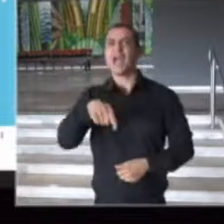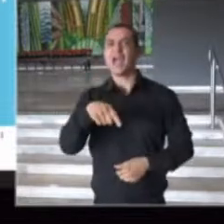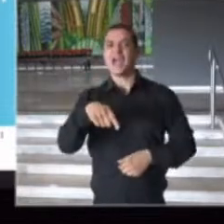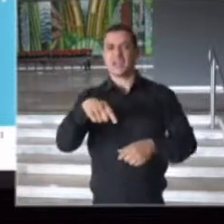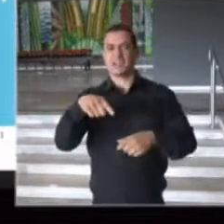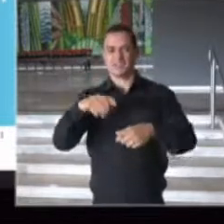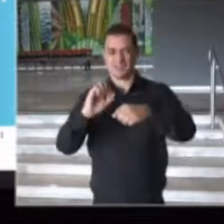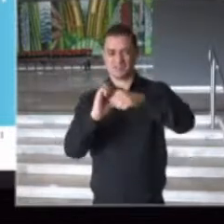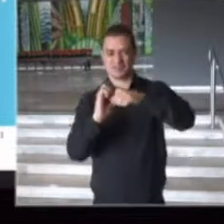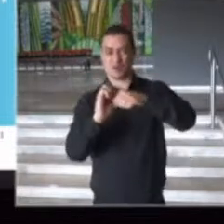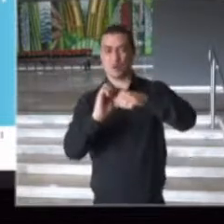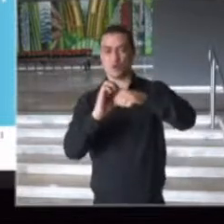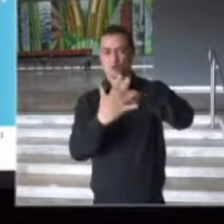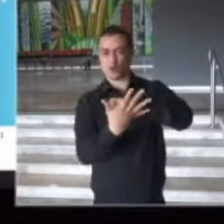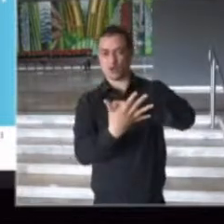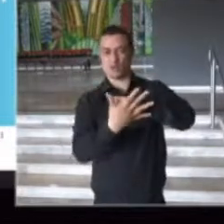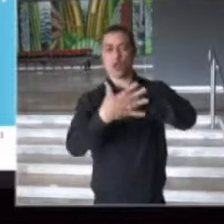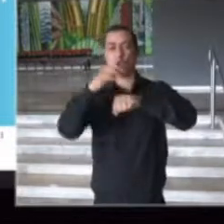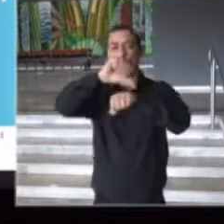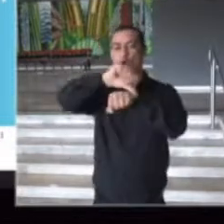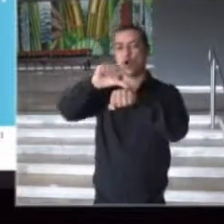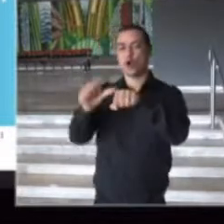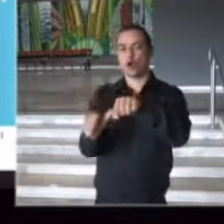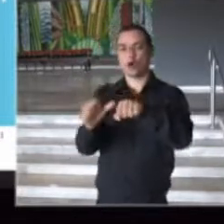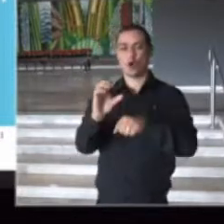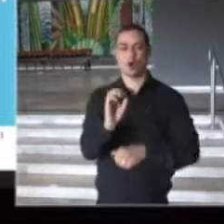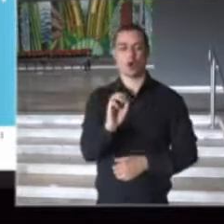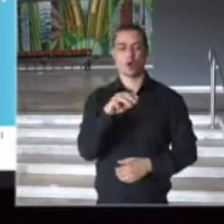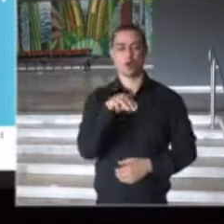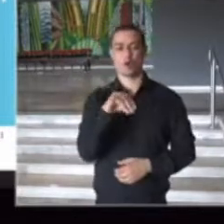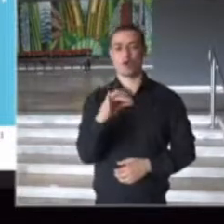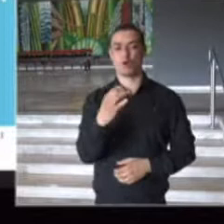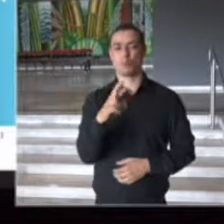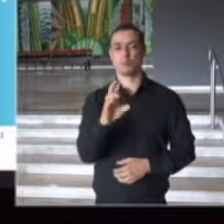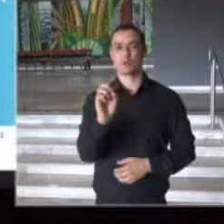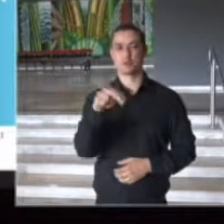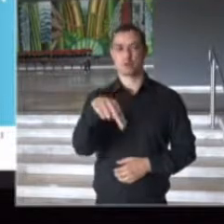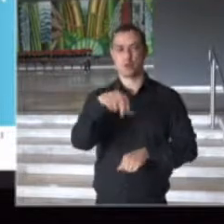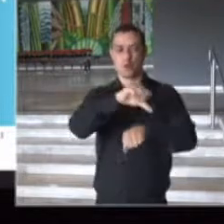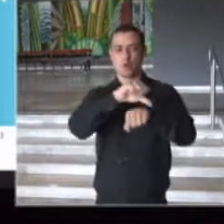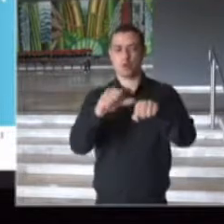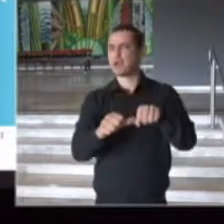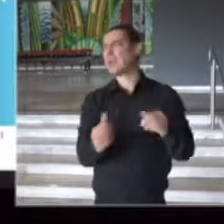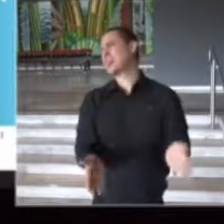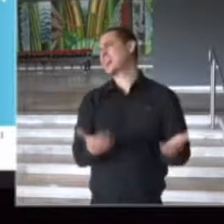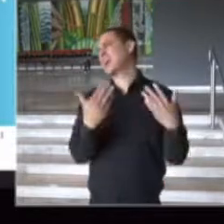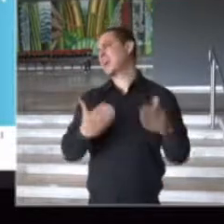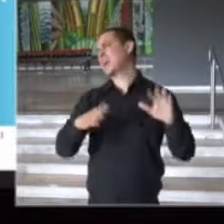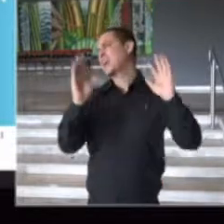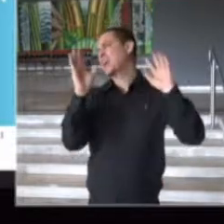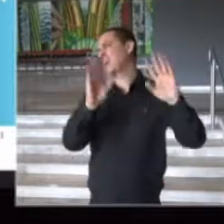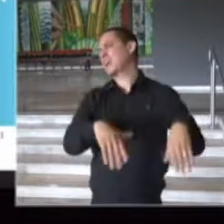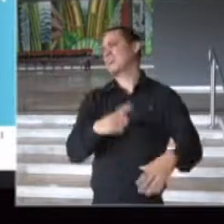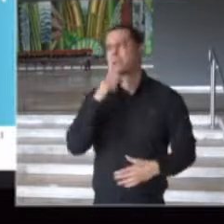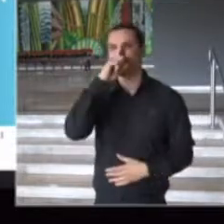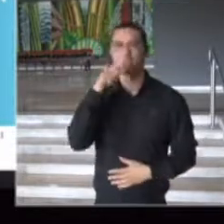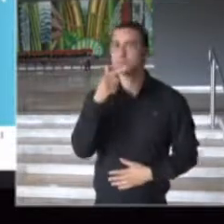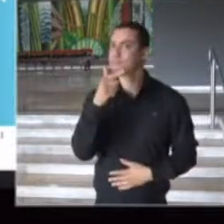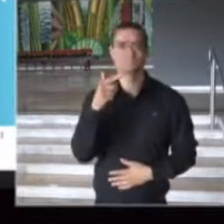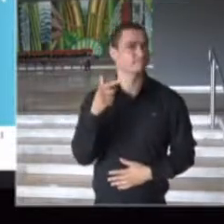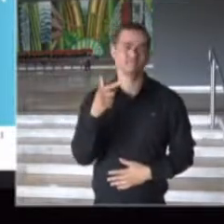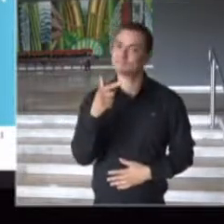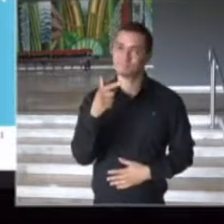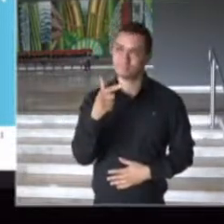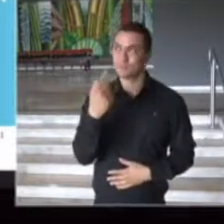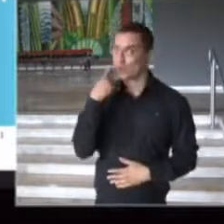é inofensiva, porque os casos são todos leves, a gente tem que levar em consideração que isto